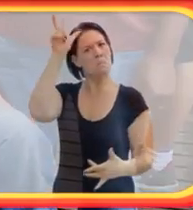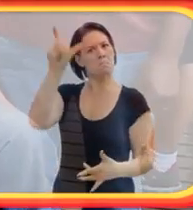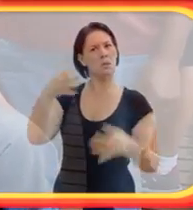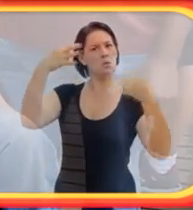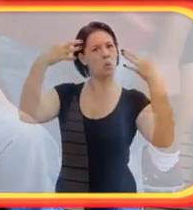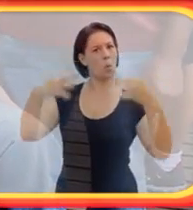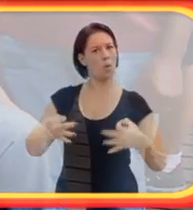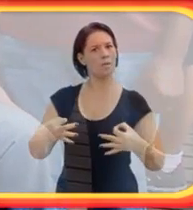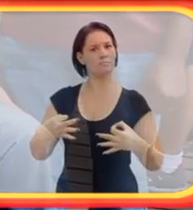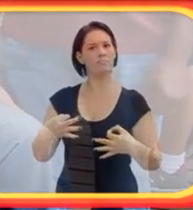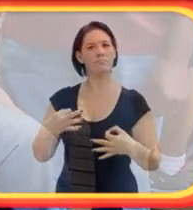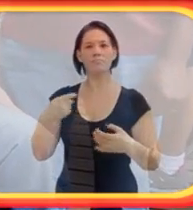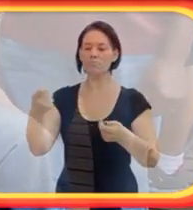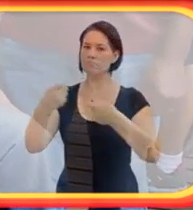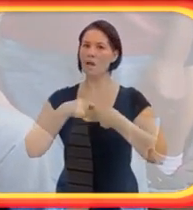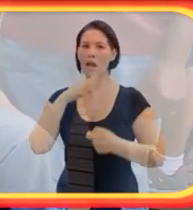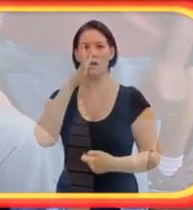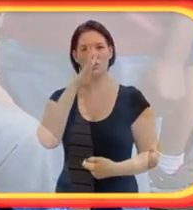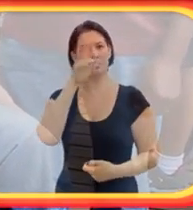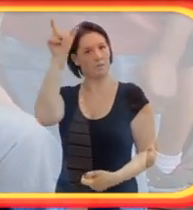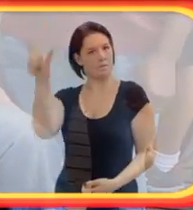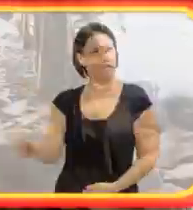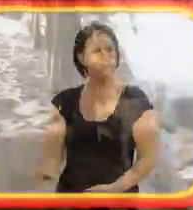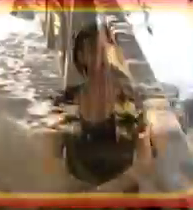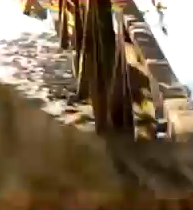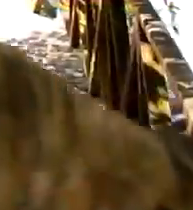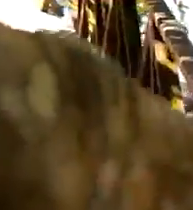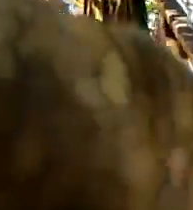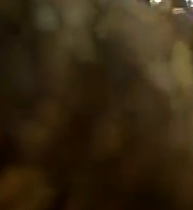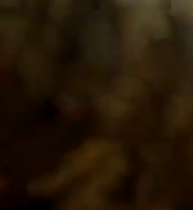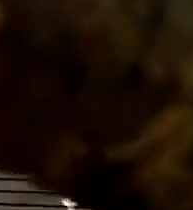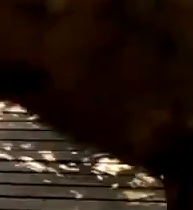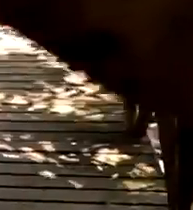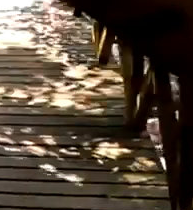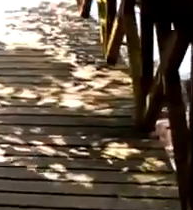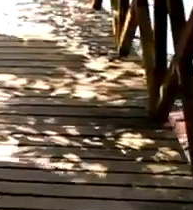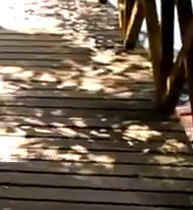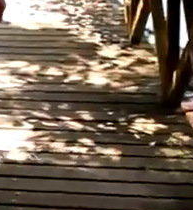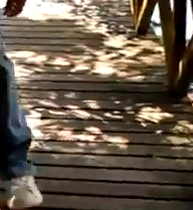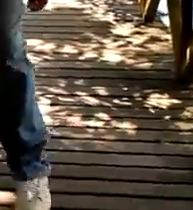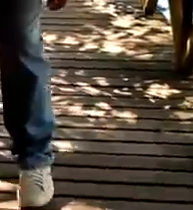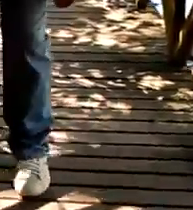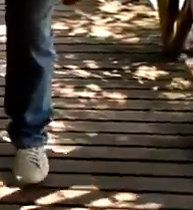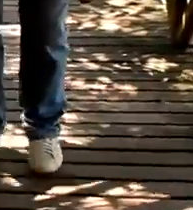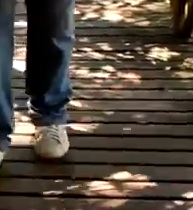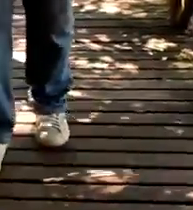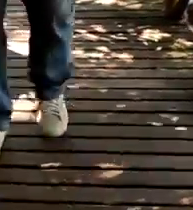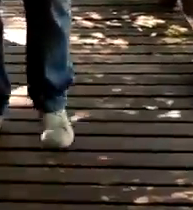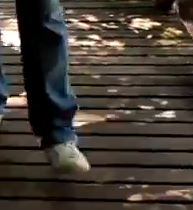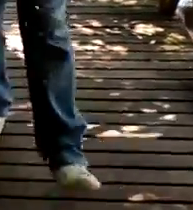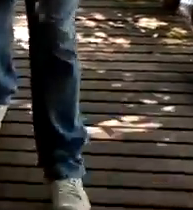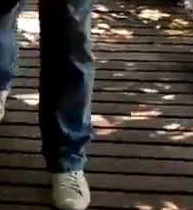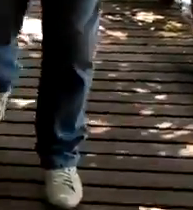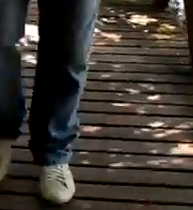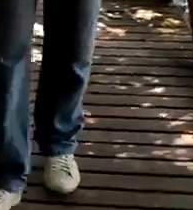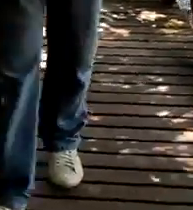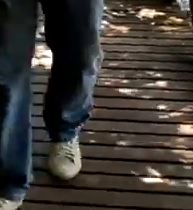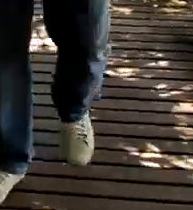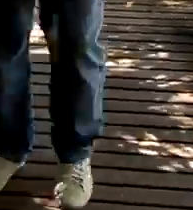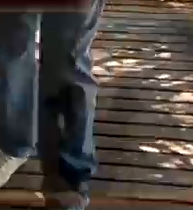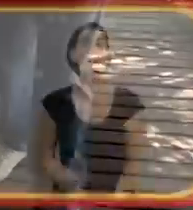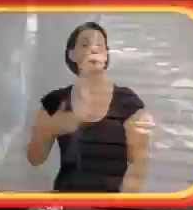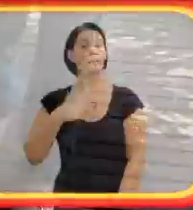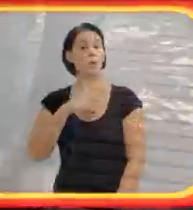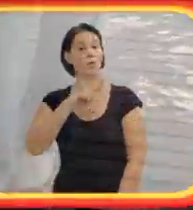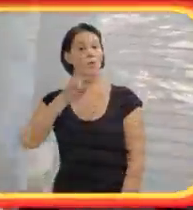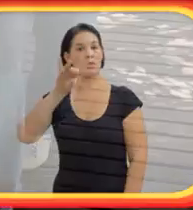correta. E isso é que me leva a ter essa admiração por ele. Eduardo Heitor e outros amigos caminham pelo deck e desviam dos galhos de